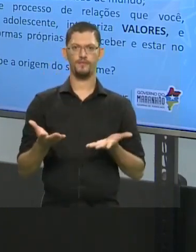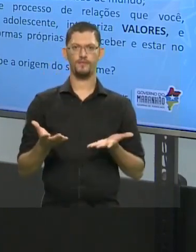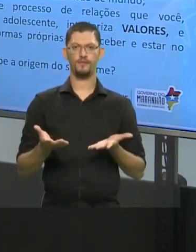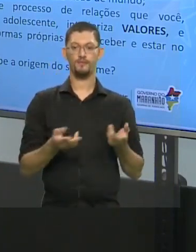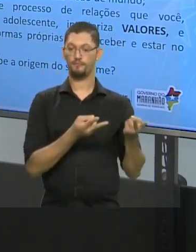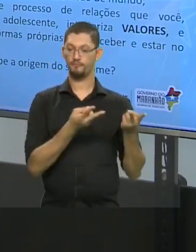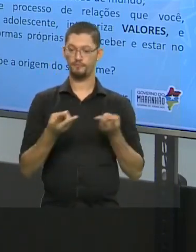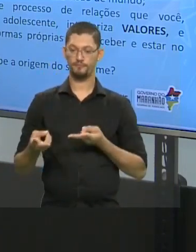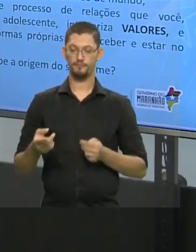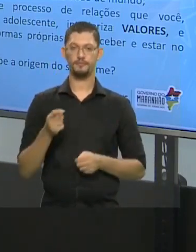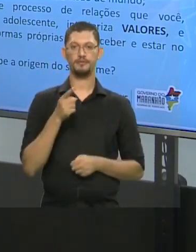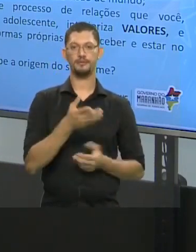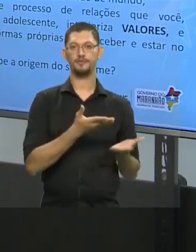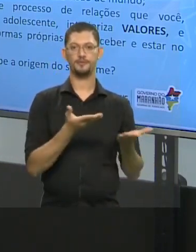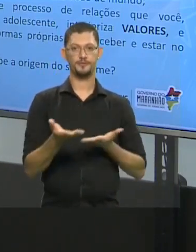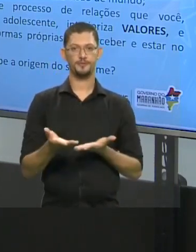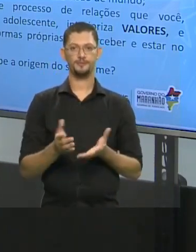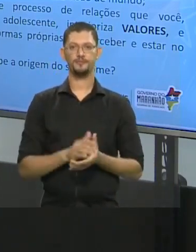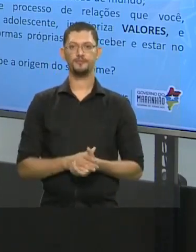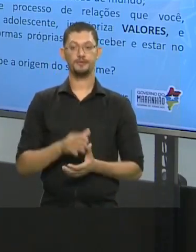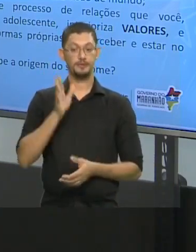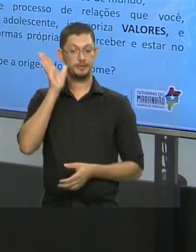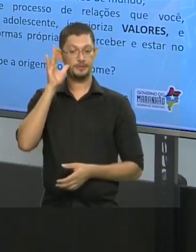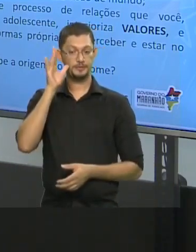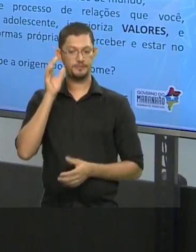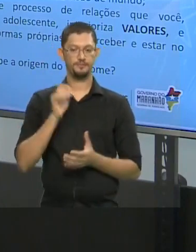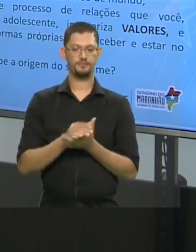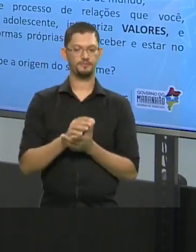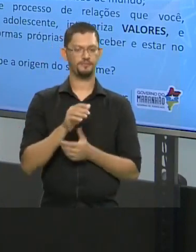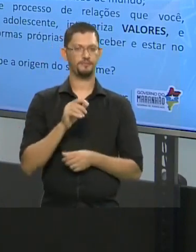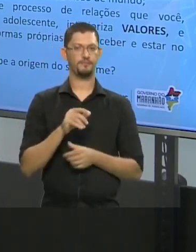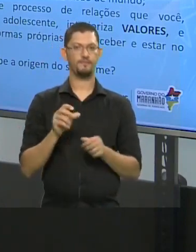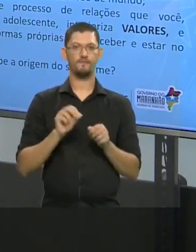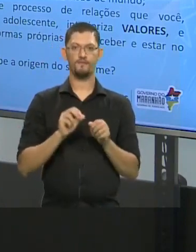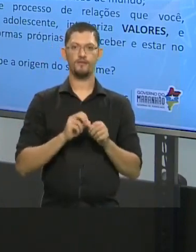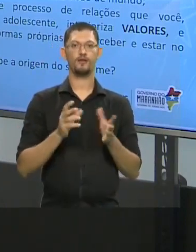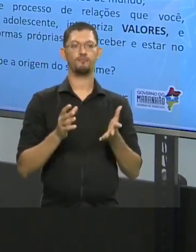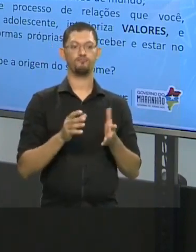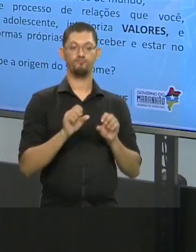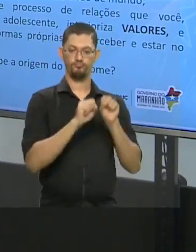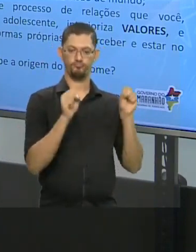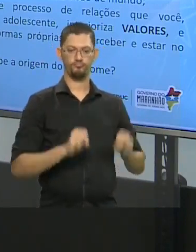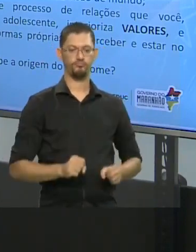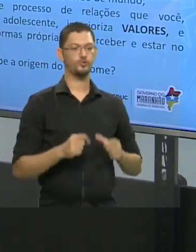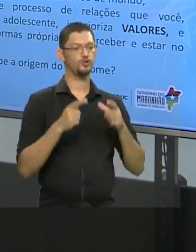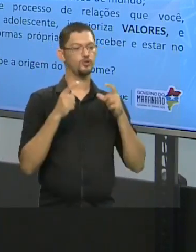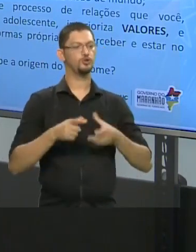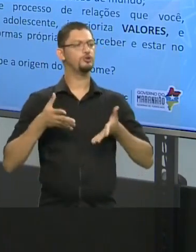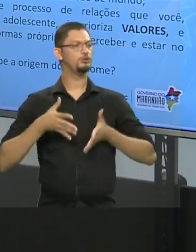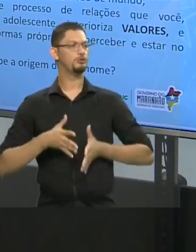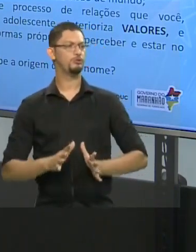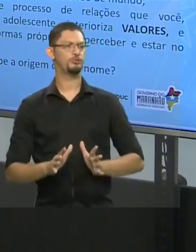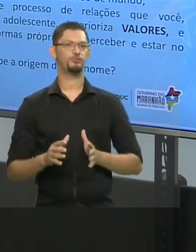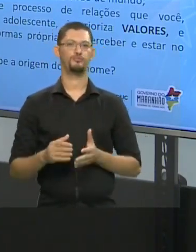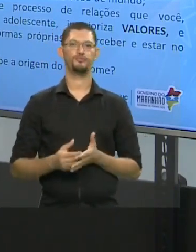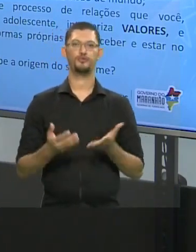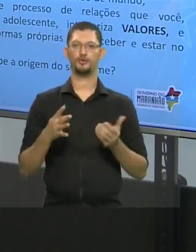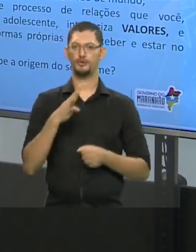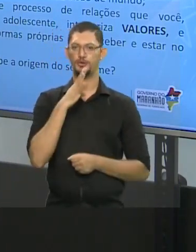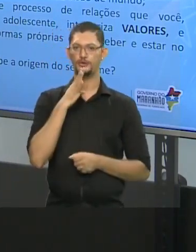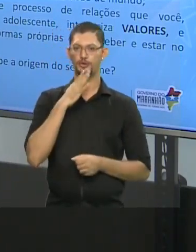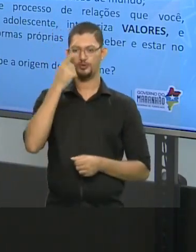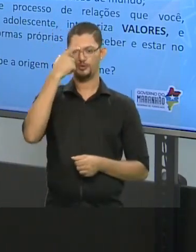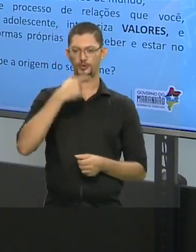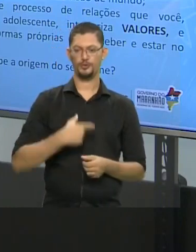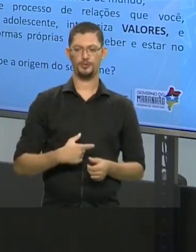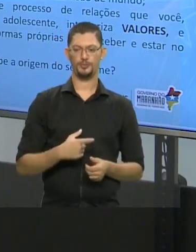convite para vocês, é uma curiosidade, mas faz parte desse processo de saber de onde eu vim, faz parte desse processo de conhecer as